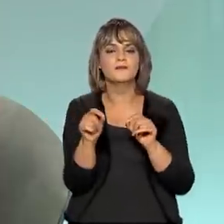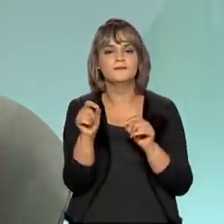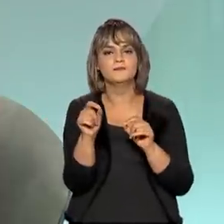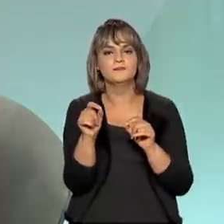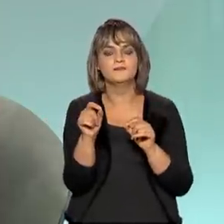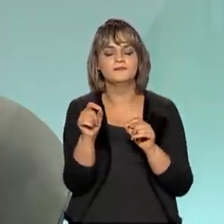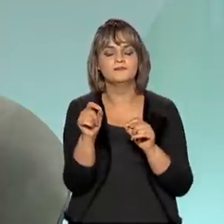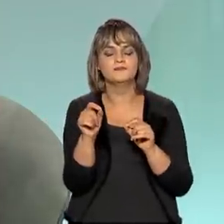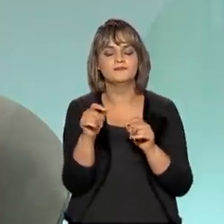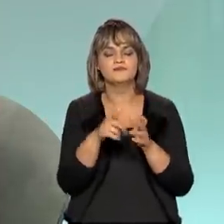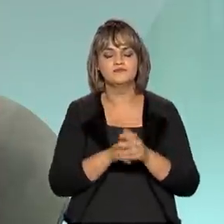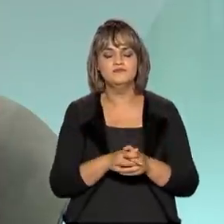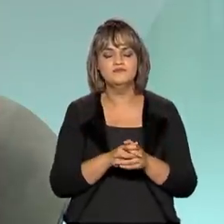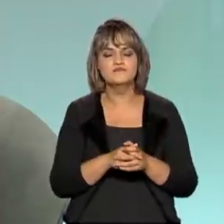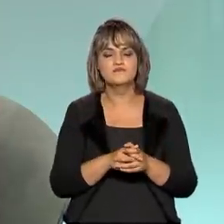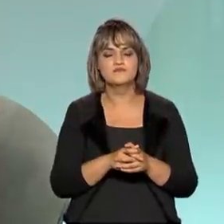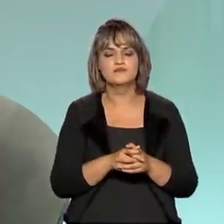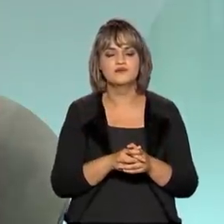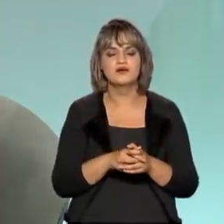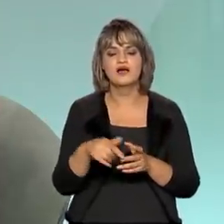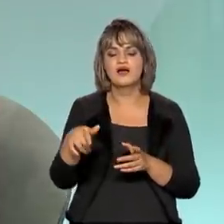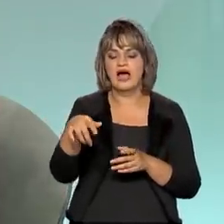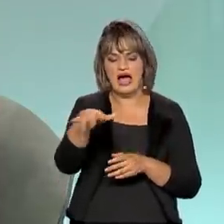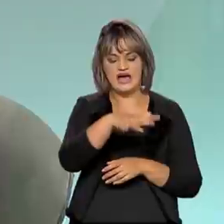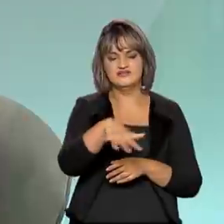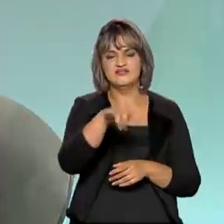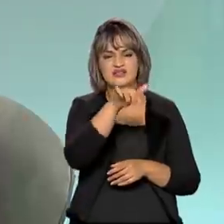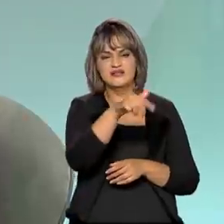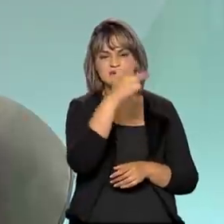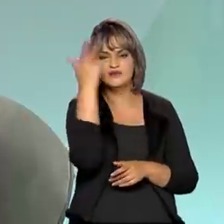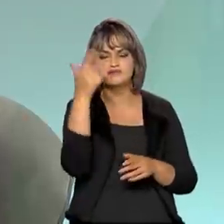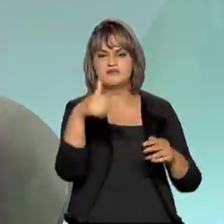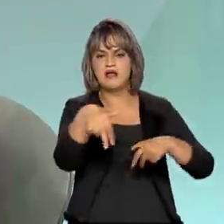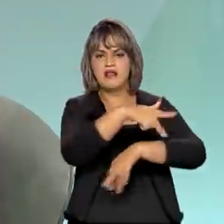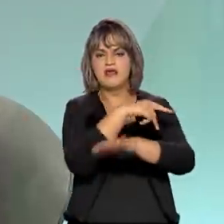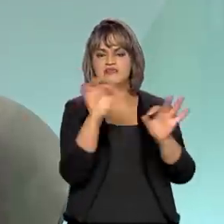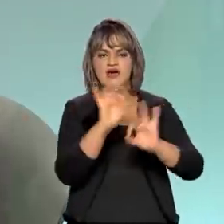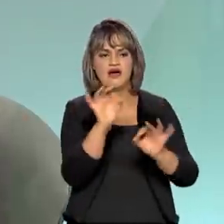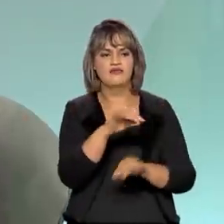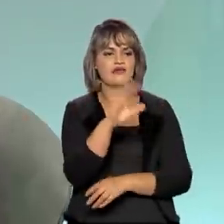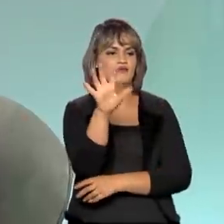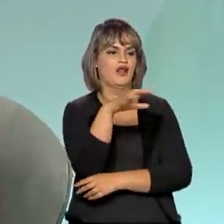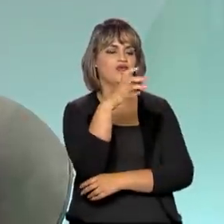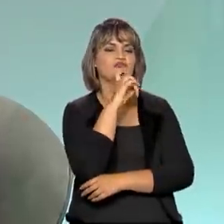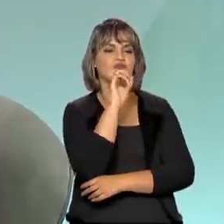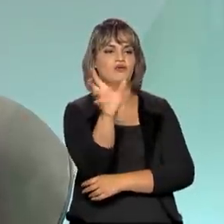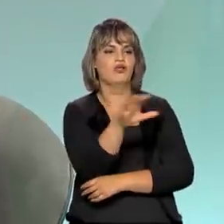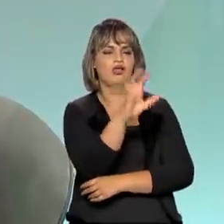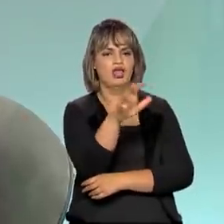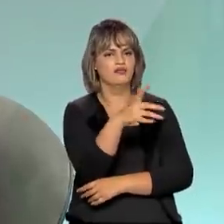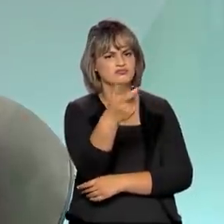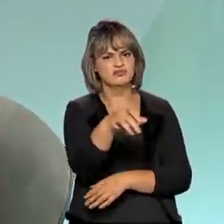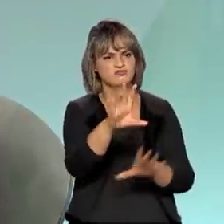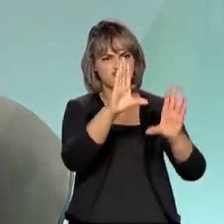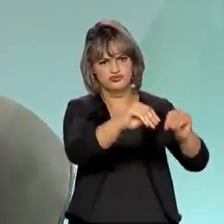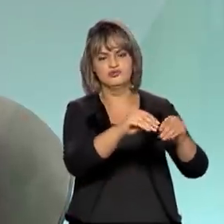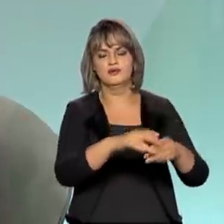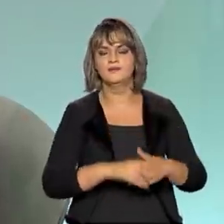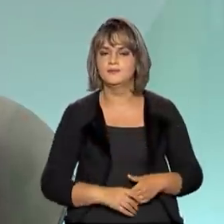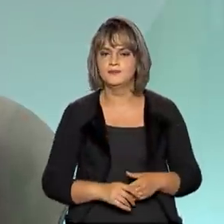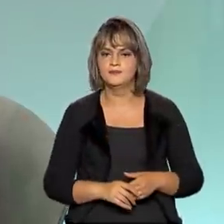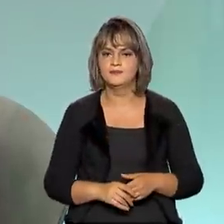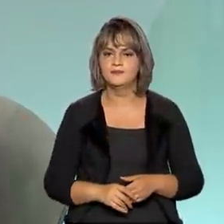em ambientes e recintos que não tenha circulação de pessoas ou não tenha uso naquele momento. Então,